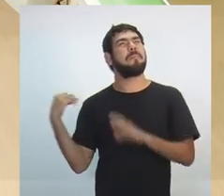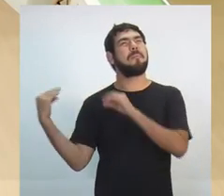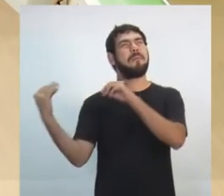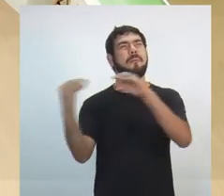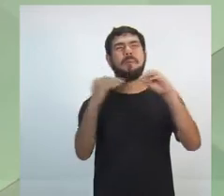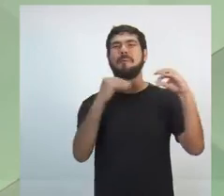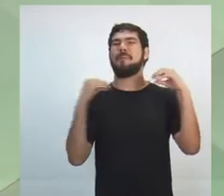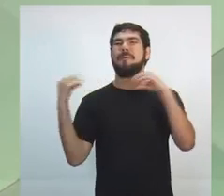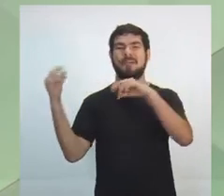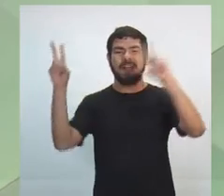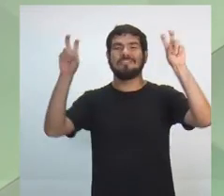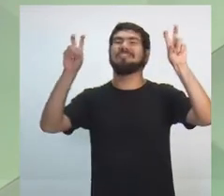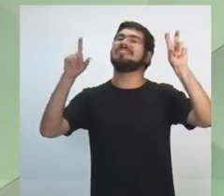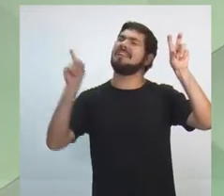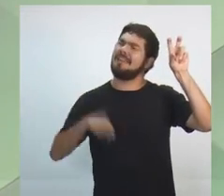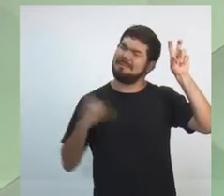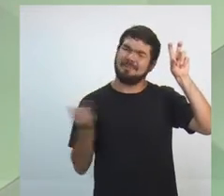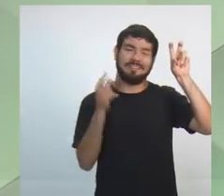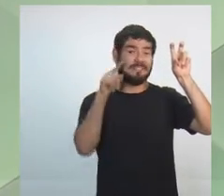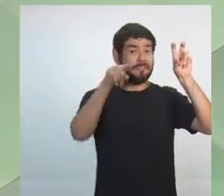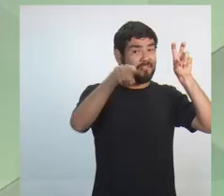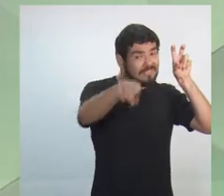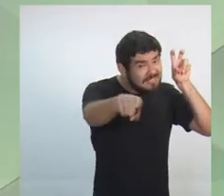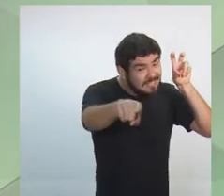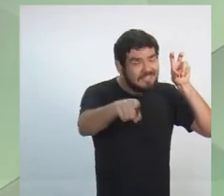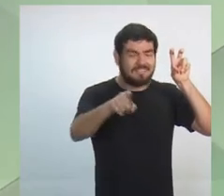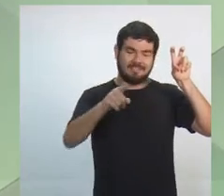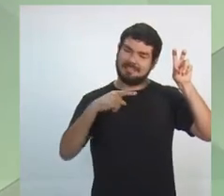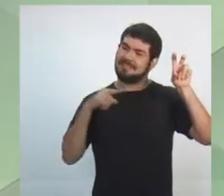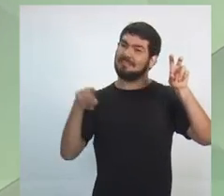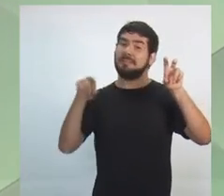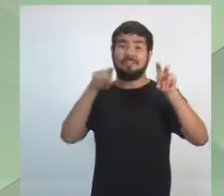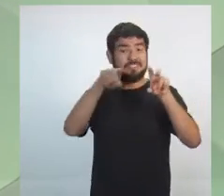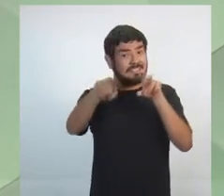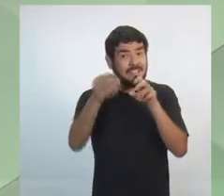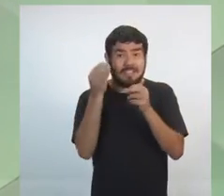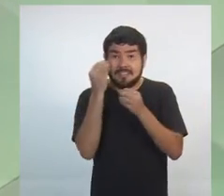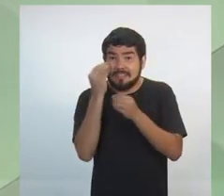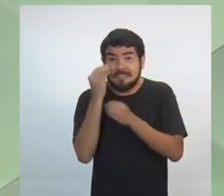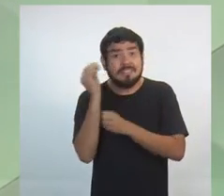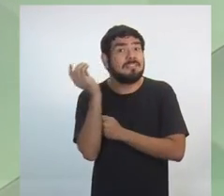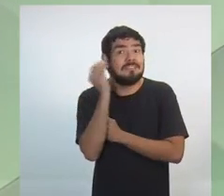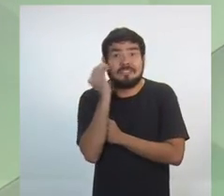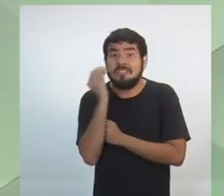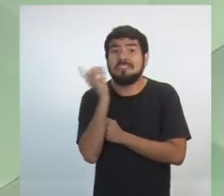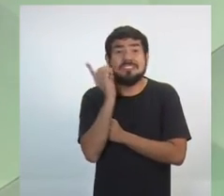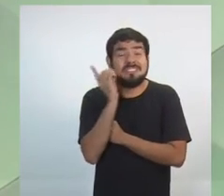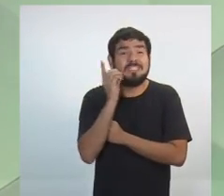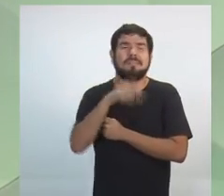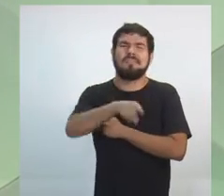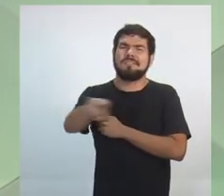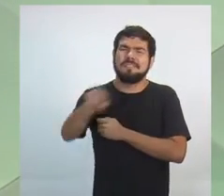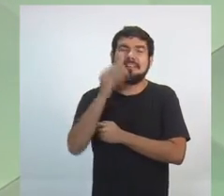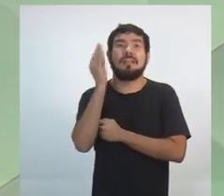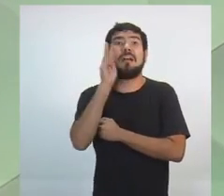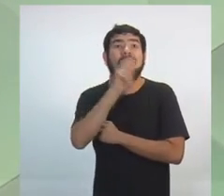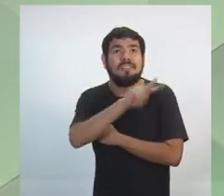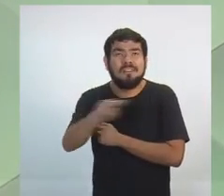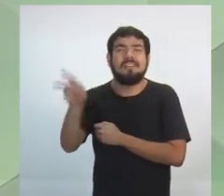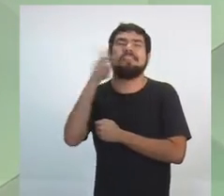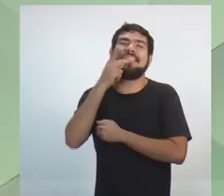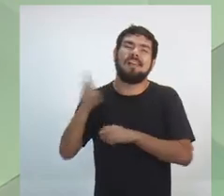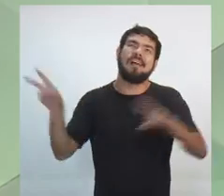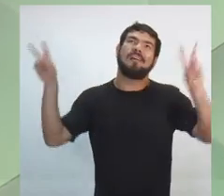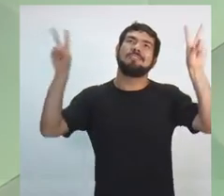assuntos que são tão importantes para você que está aí do outro lado. Para você que acompanha o programa agora todos os dias. Para você que ouve falar tanto desses